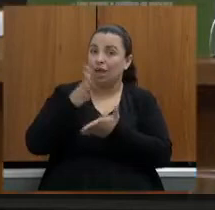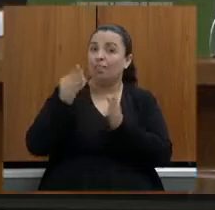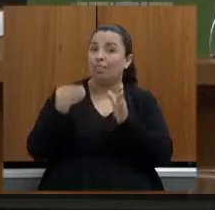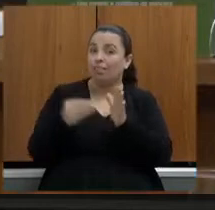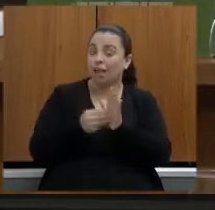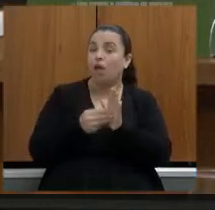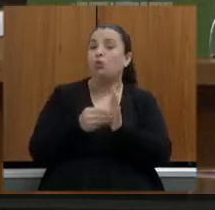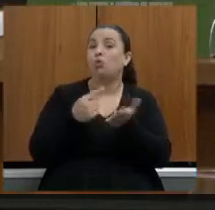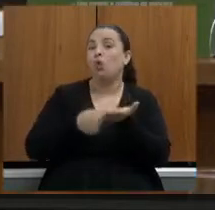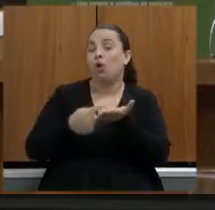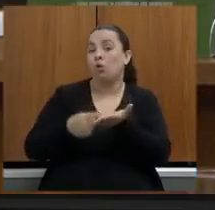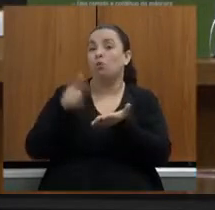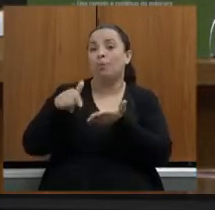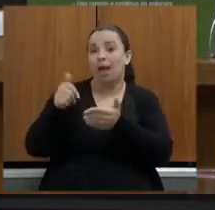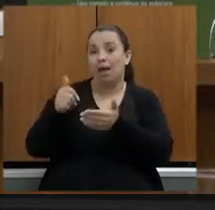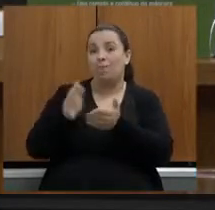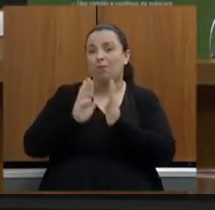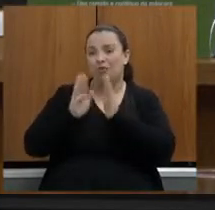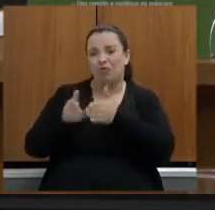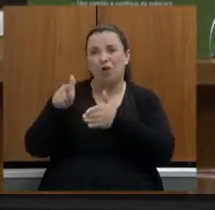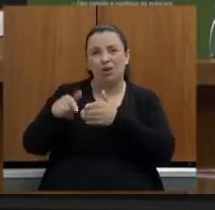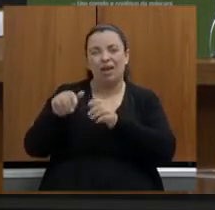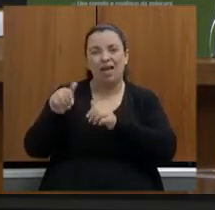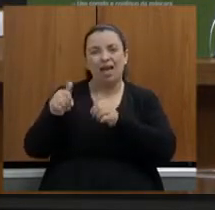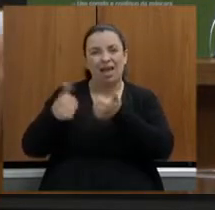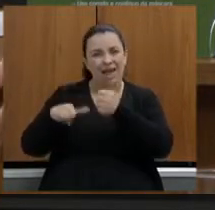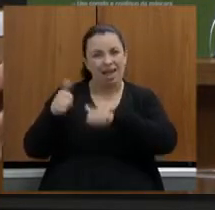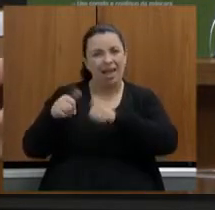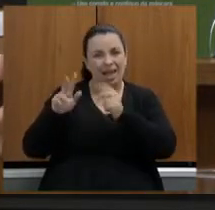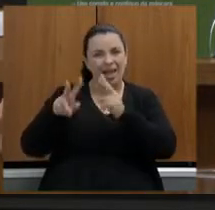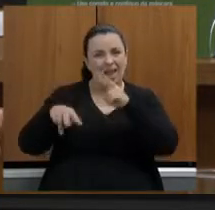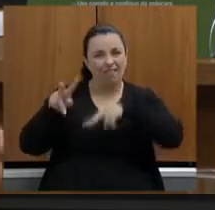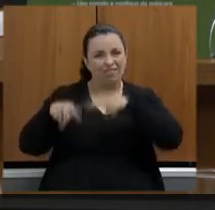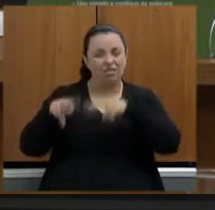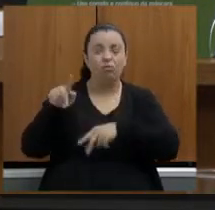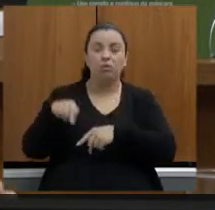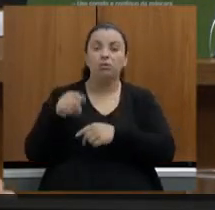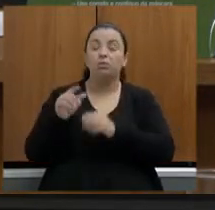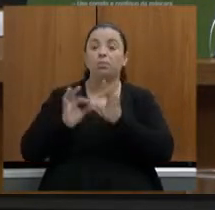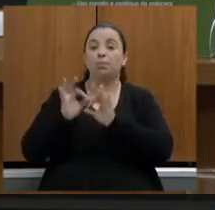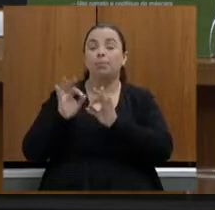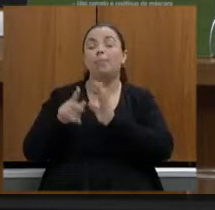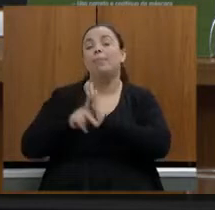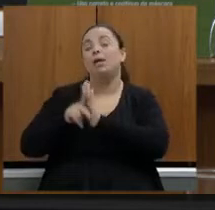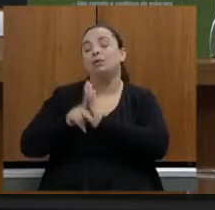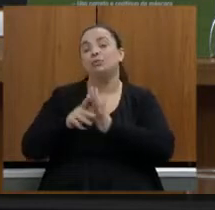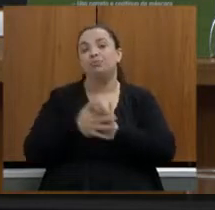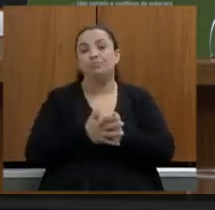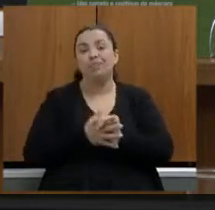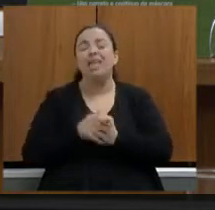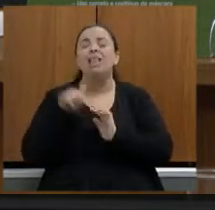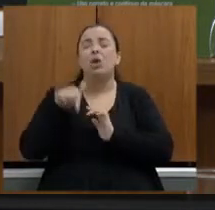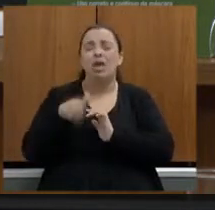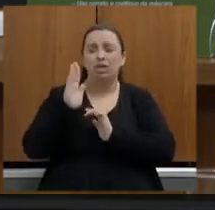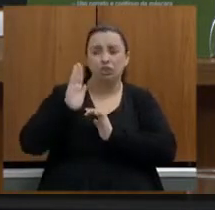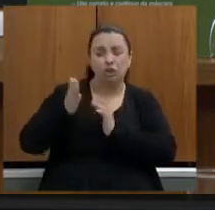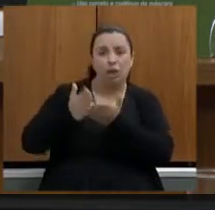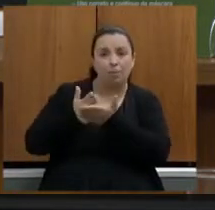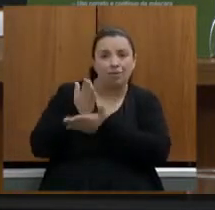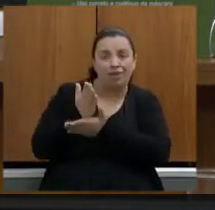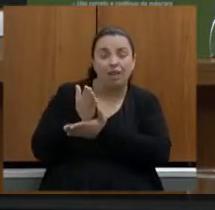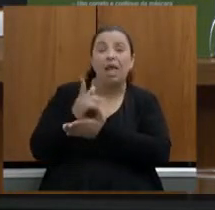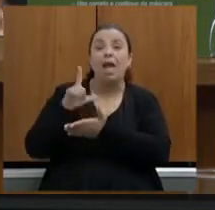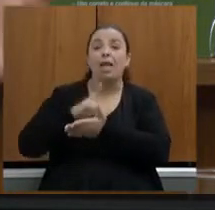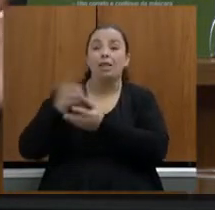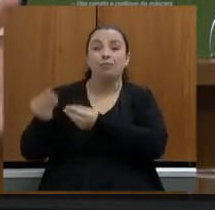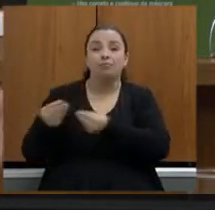ele na ocasião depois dele ser aprovado ele foi submetido à Assembleia Legislativa porque o Estatuto